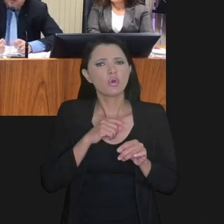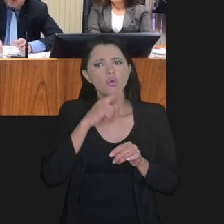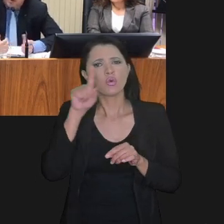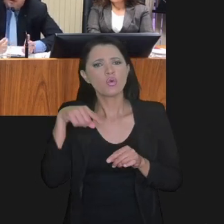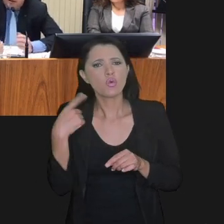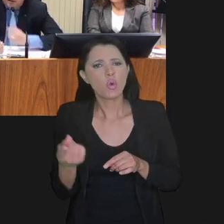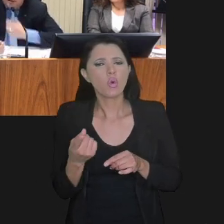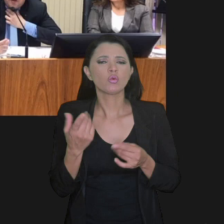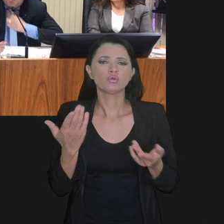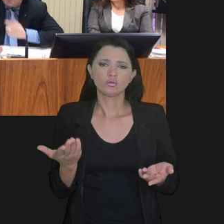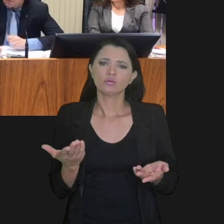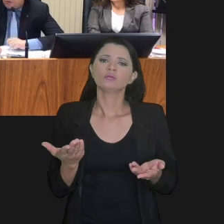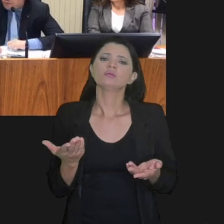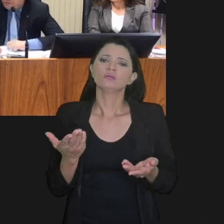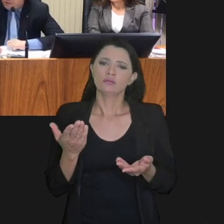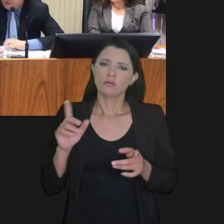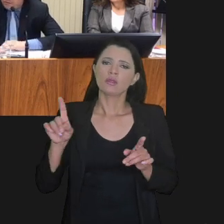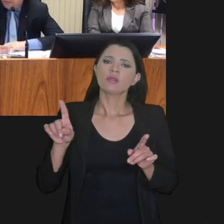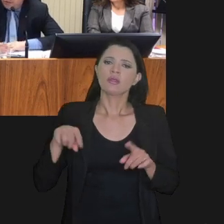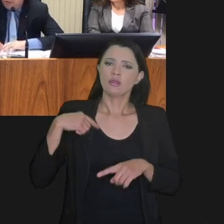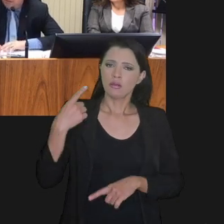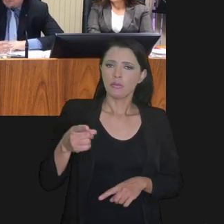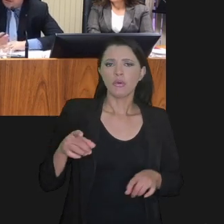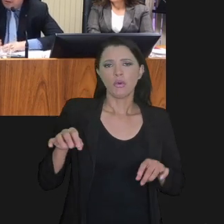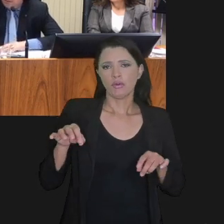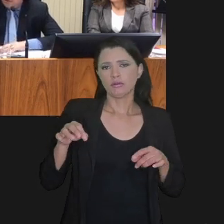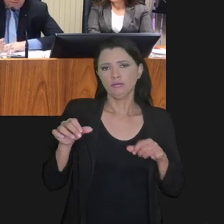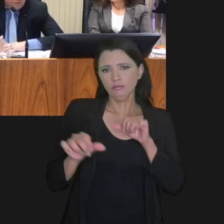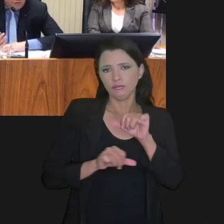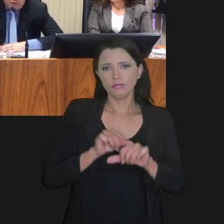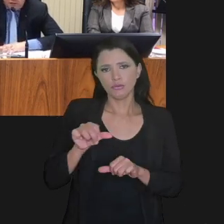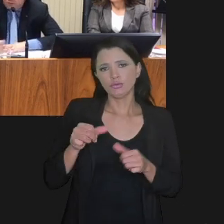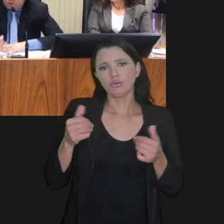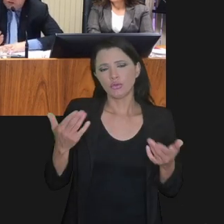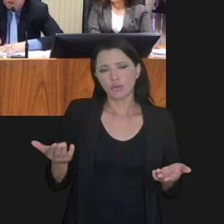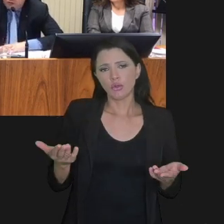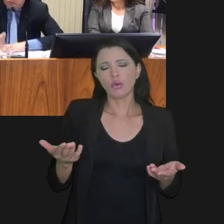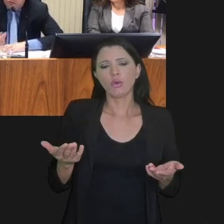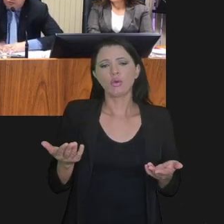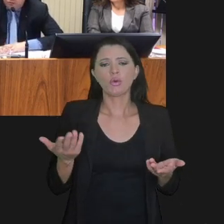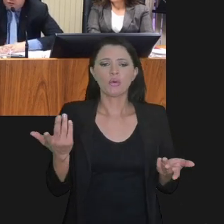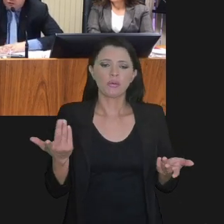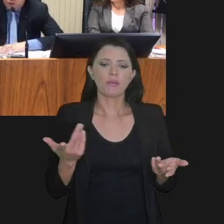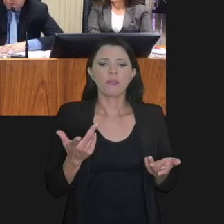contribuintes começaram a guardar o próximo refis, então, depois que virou já